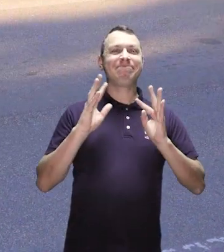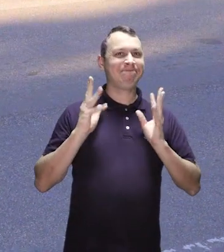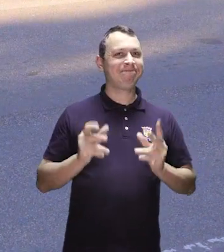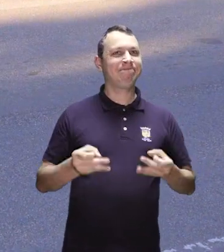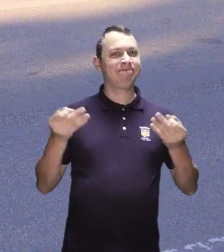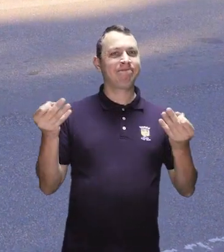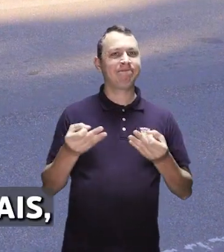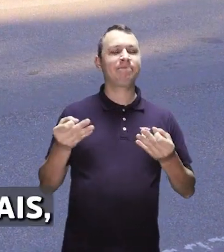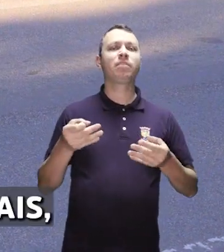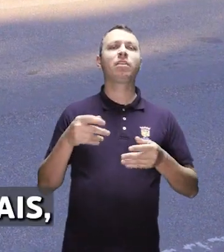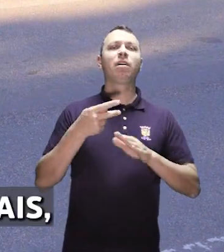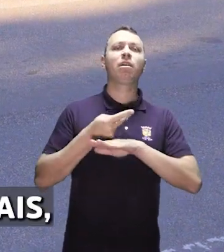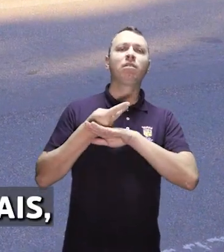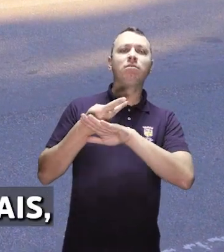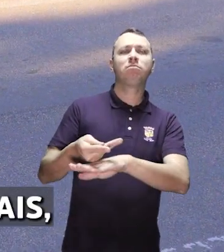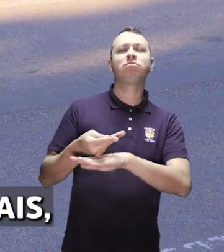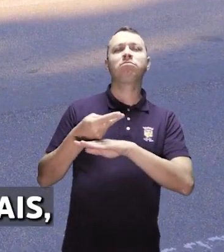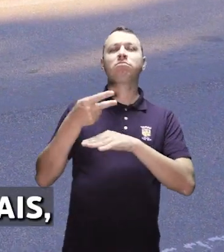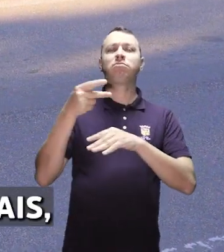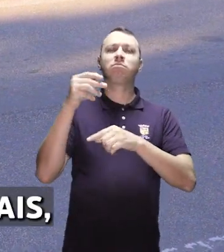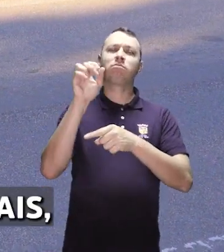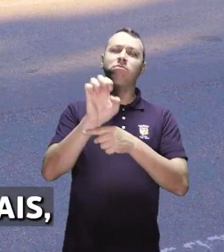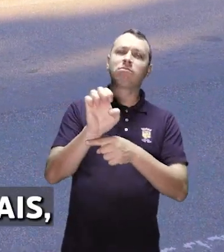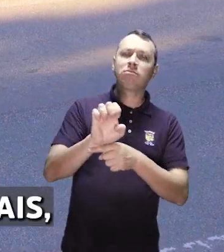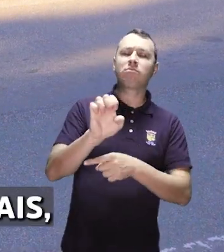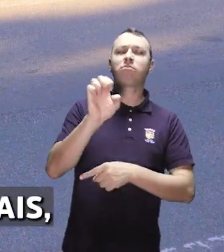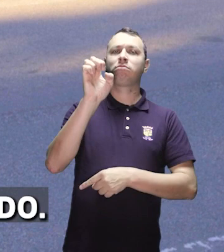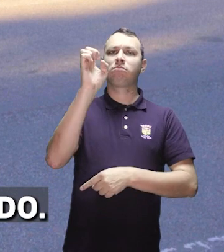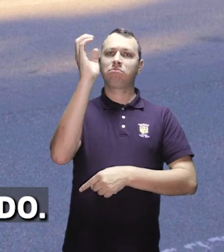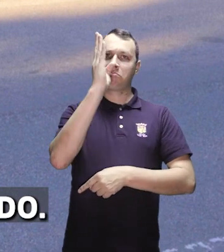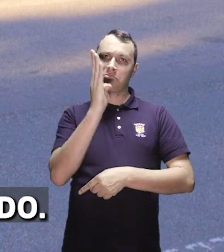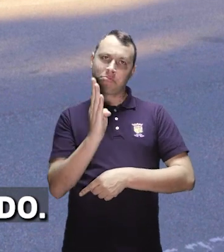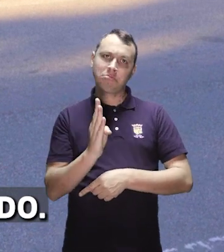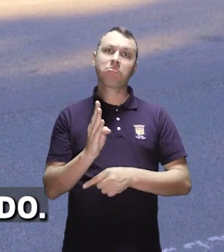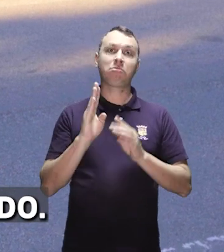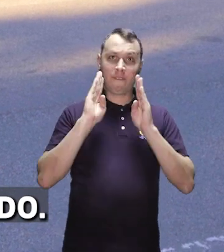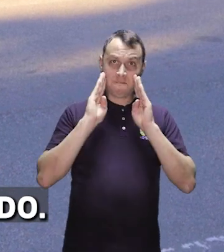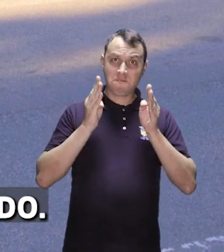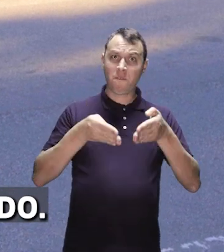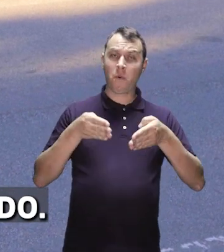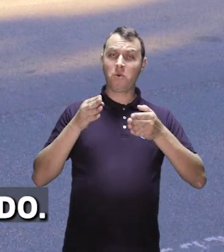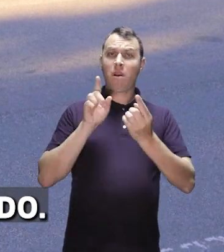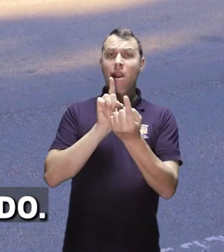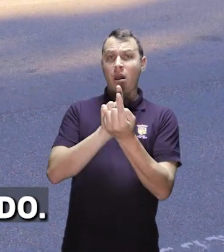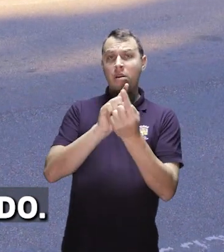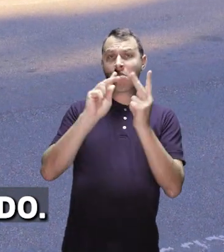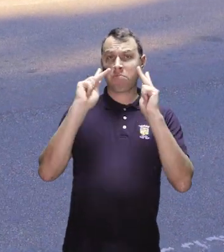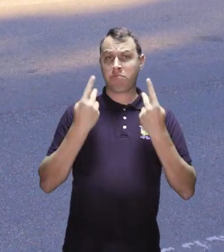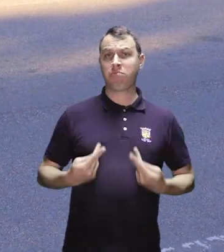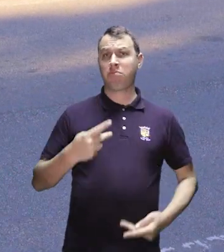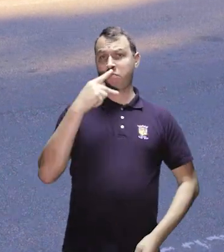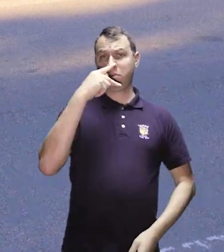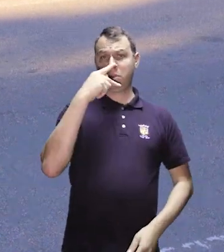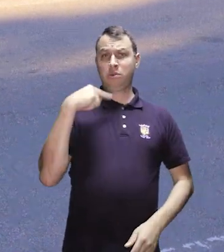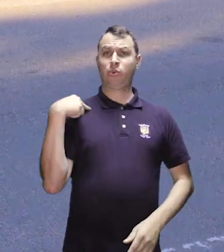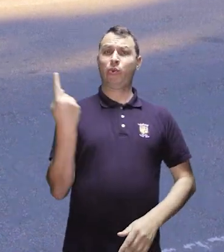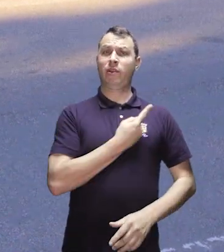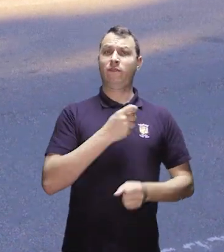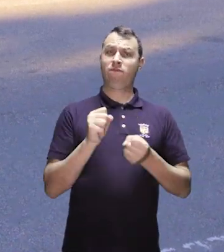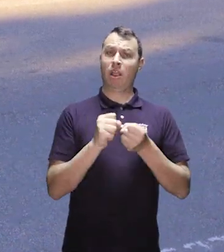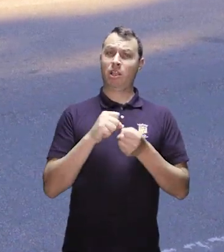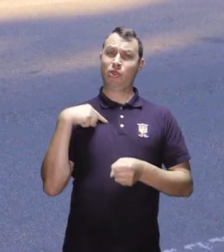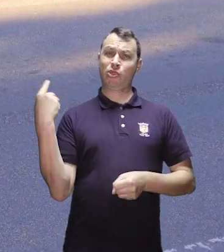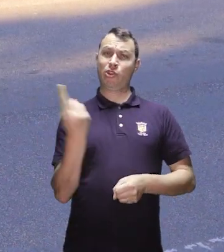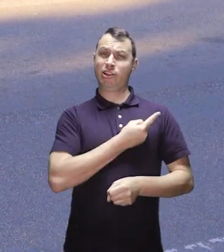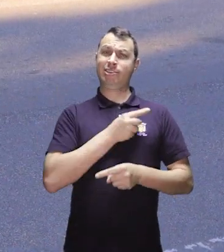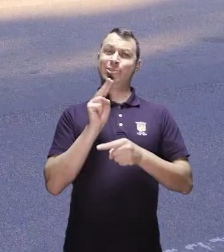equipes qualificadas que ganham prêmios estaduais e nacionais, além do foco no atendimento humanizado. Pinhais. A gente